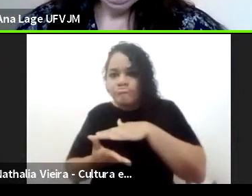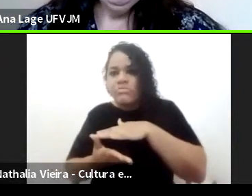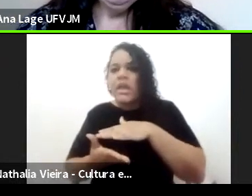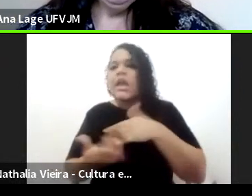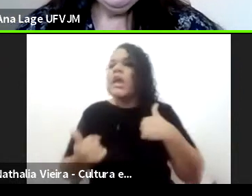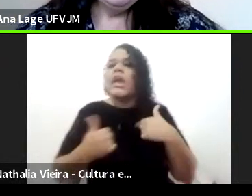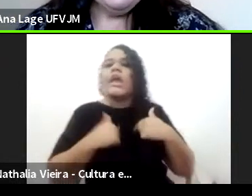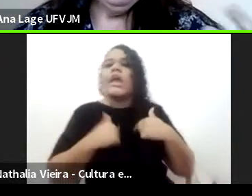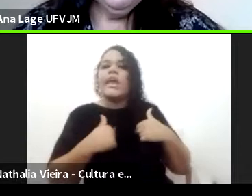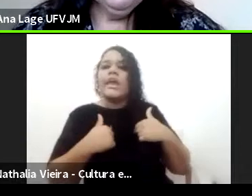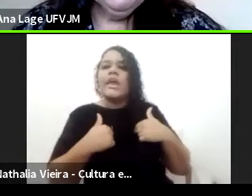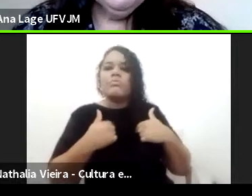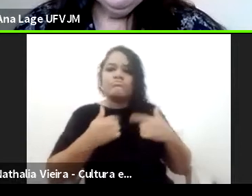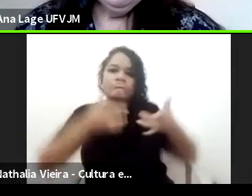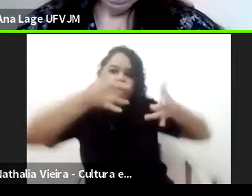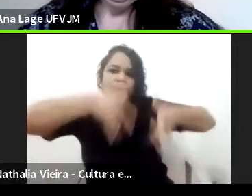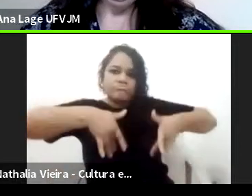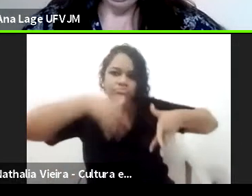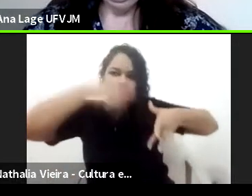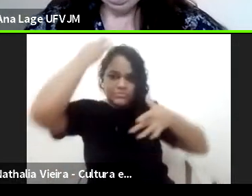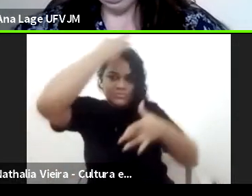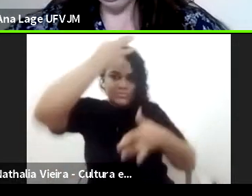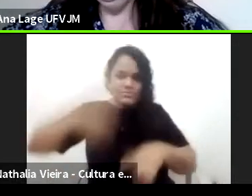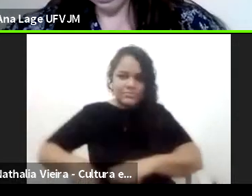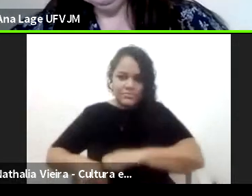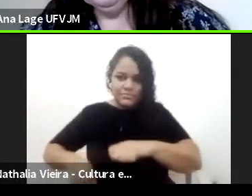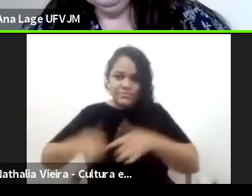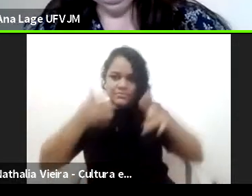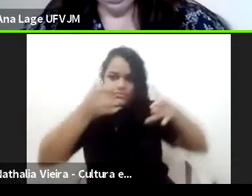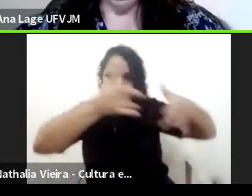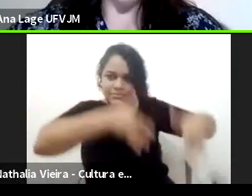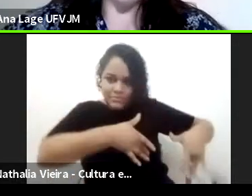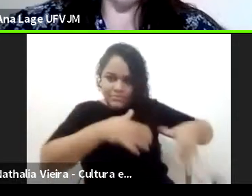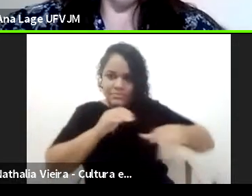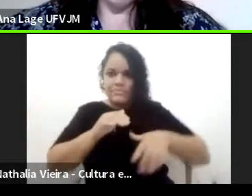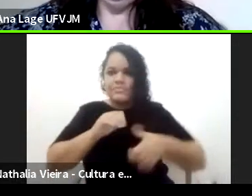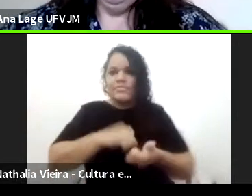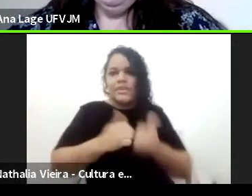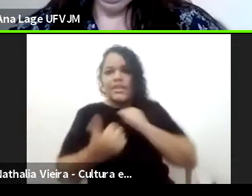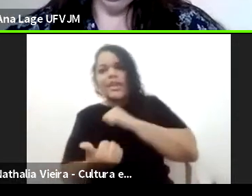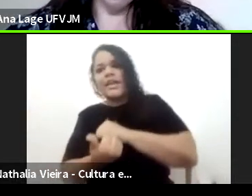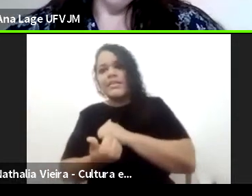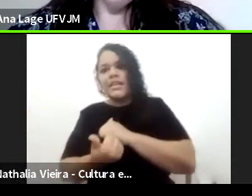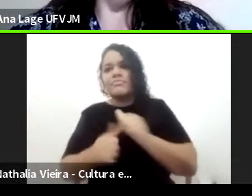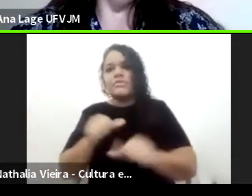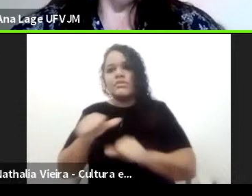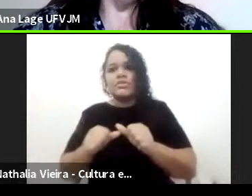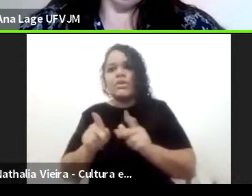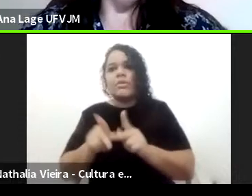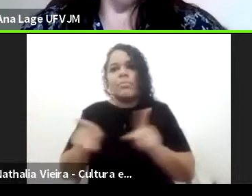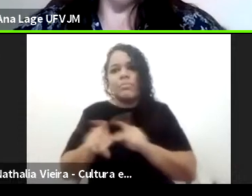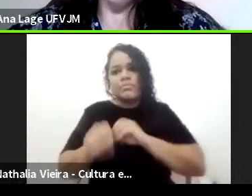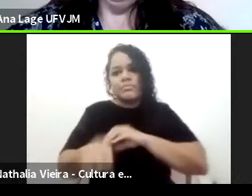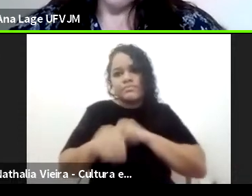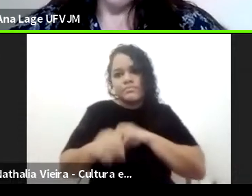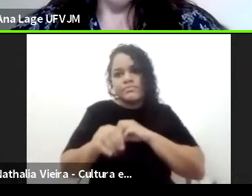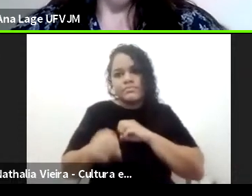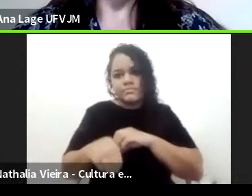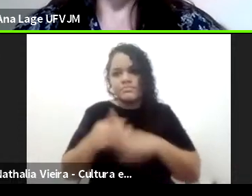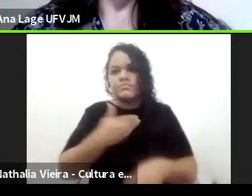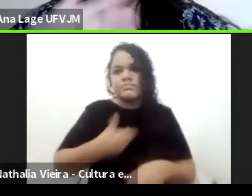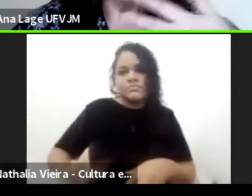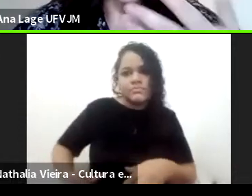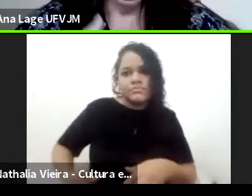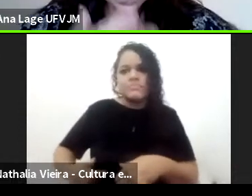Então, eles se adaptam, eles negam aquela ordem, eles negam o seu status, né?